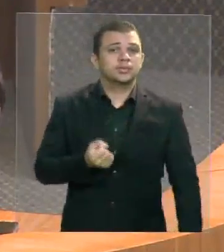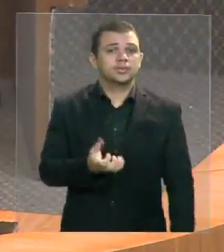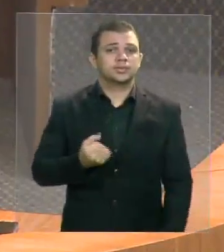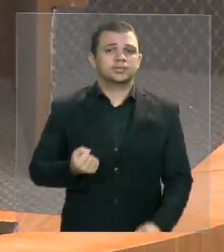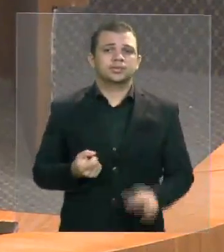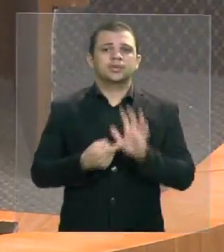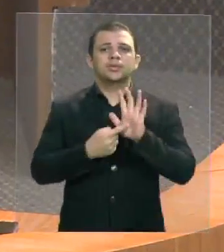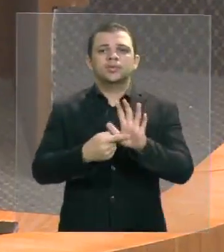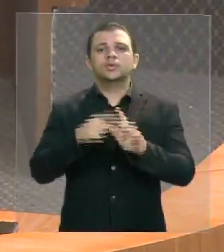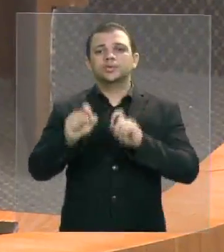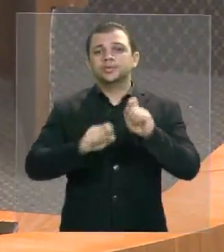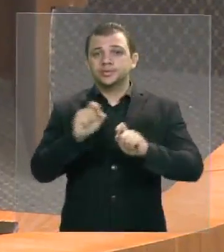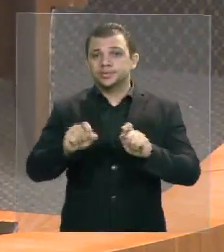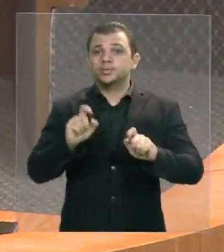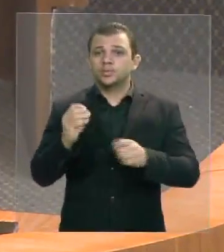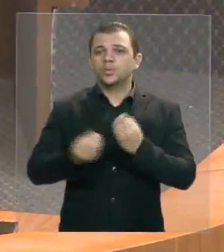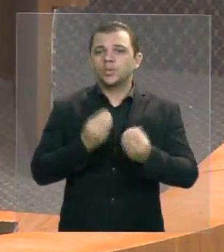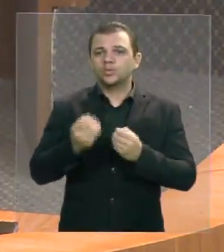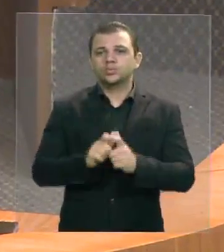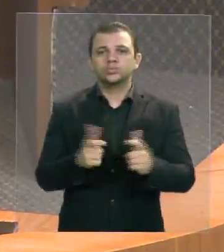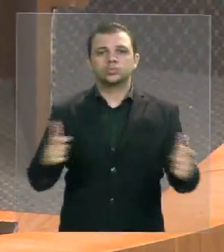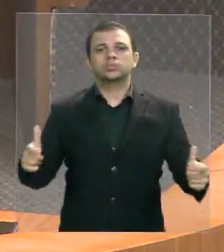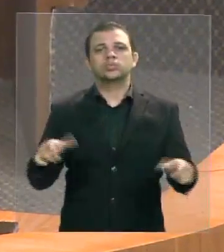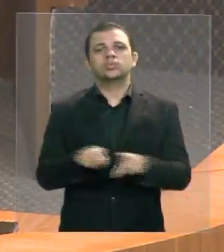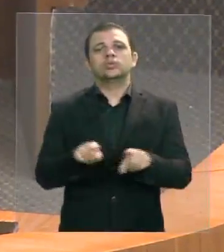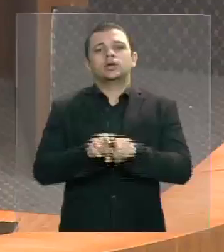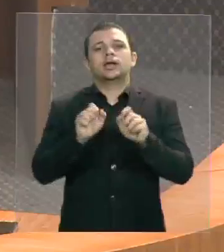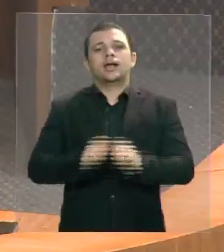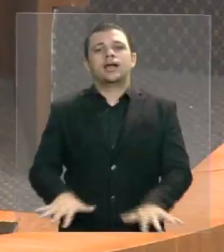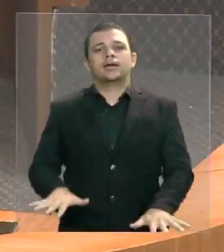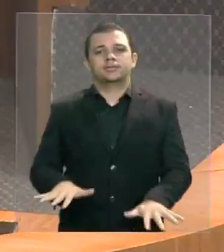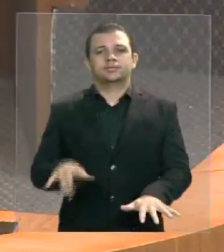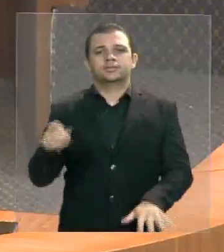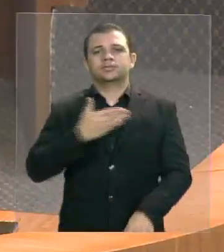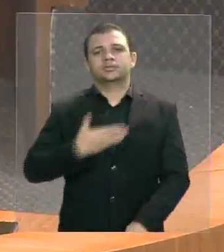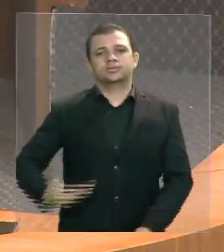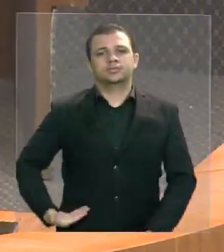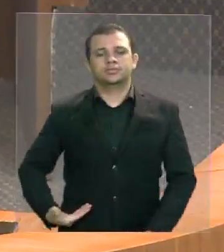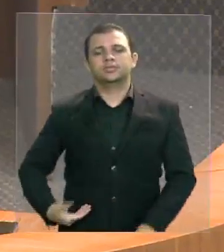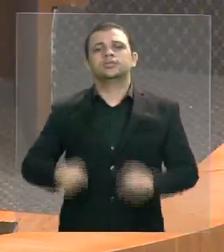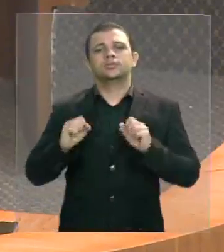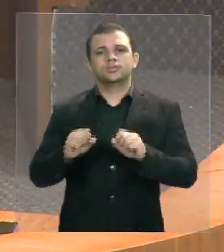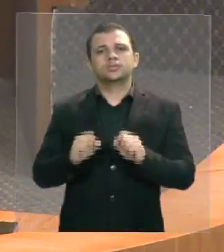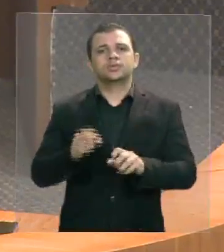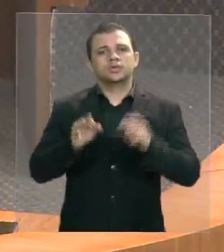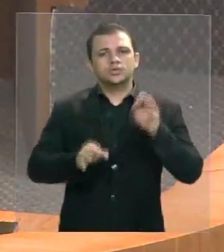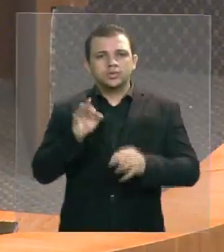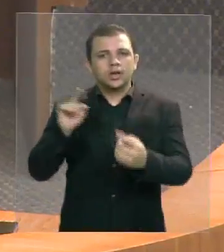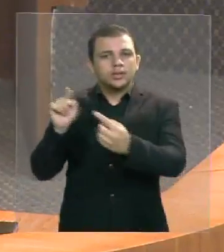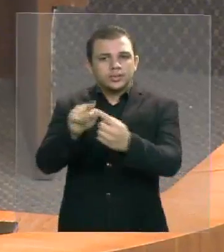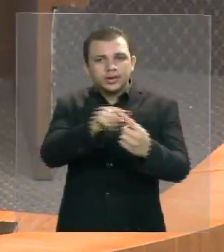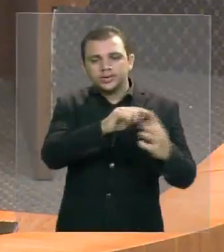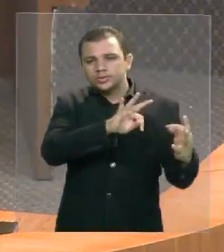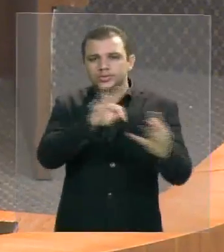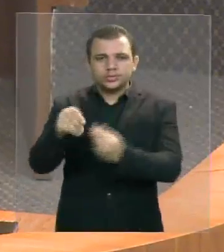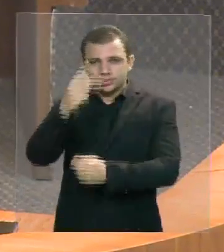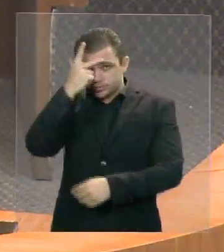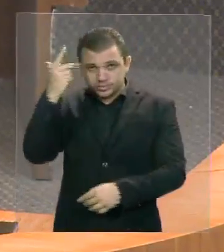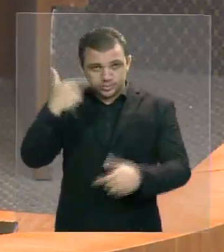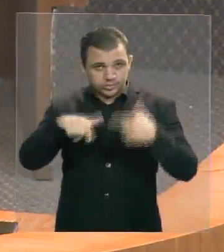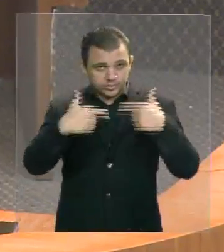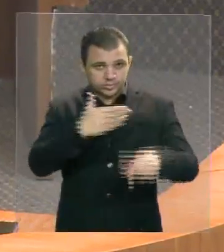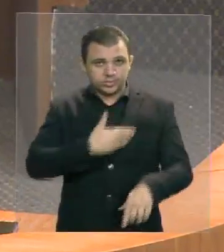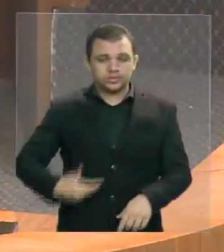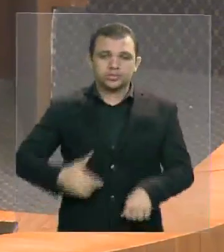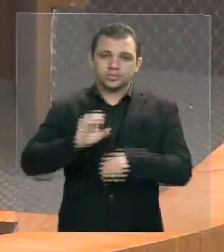índice do gasto pessoal do governo do Estado para que também possamos fazer justiça a todos os servidores do Estado e todas as suas categorias entendemos